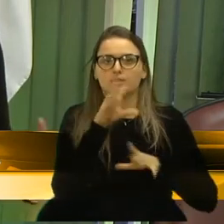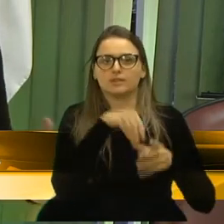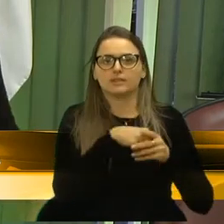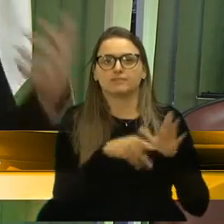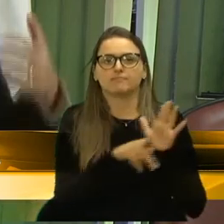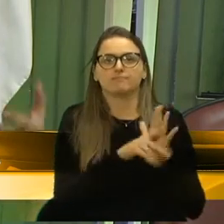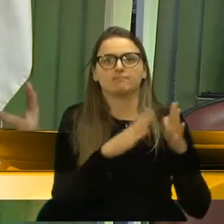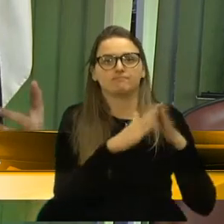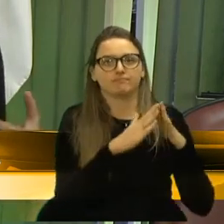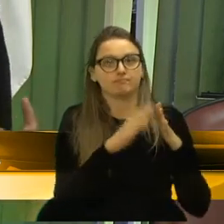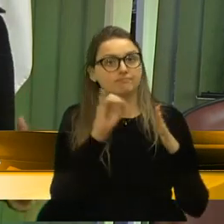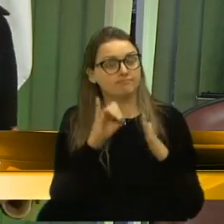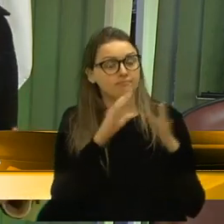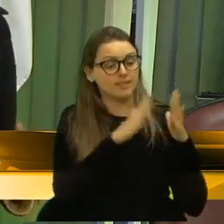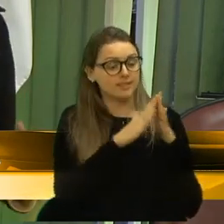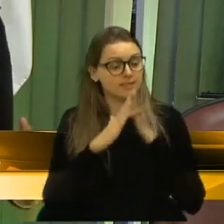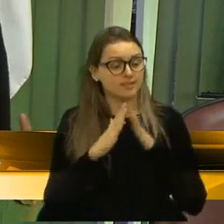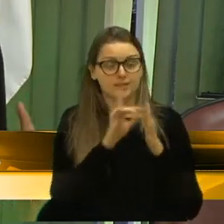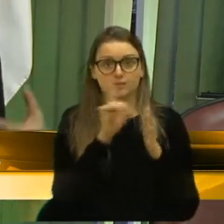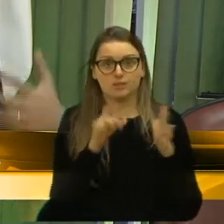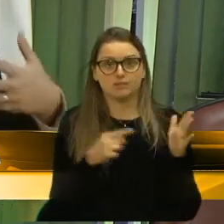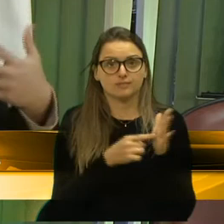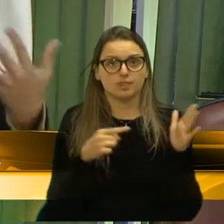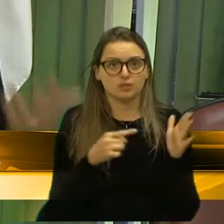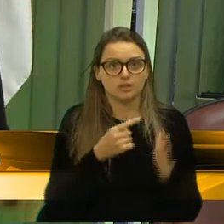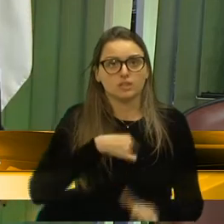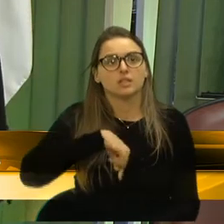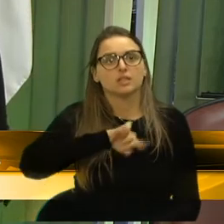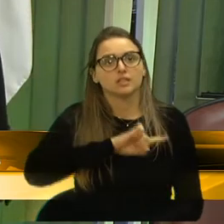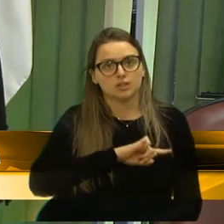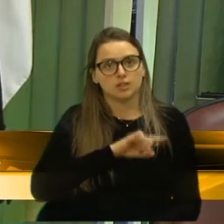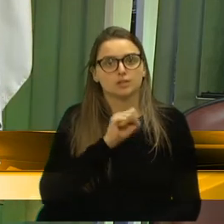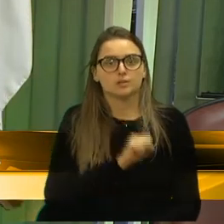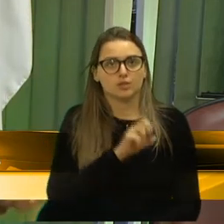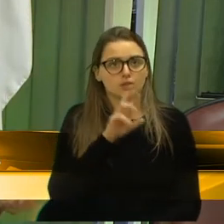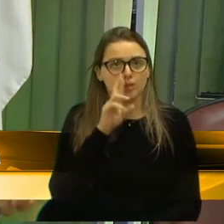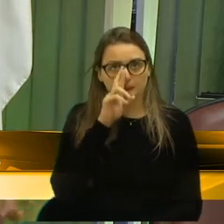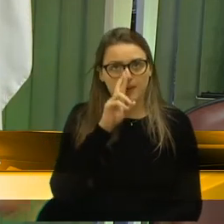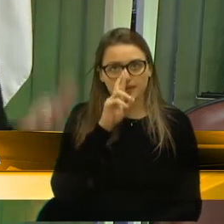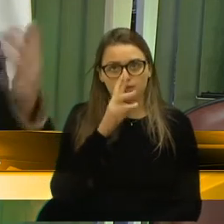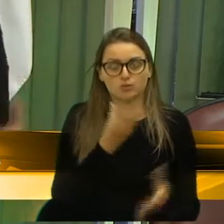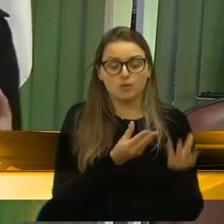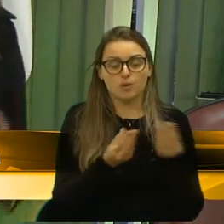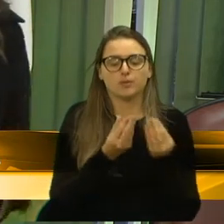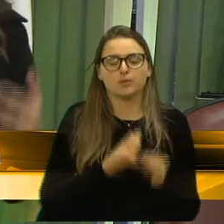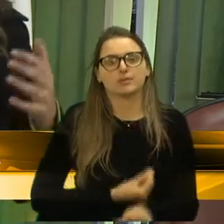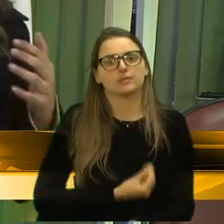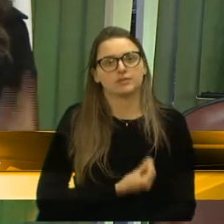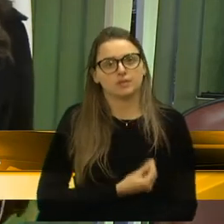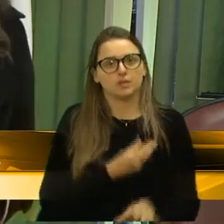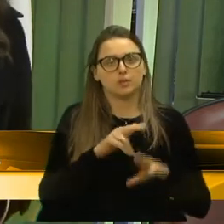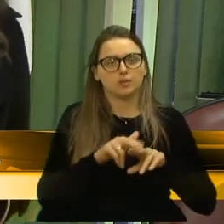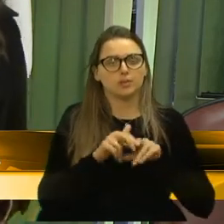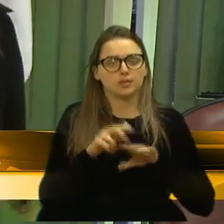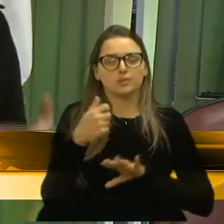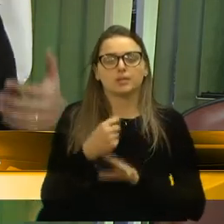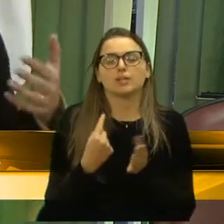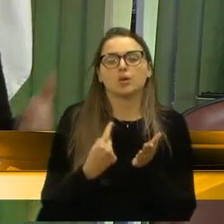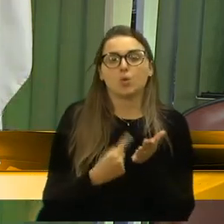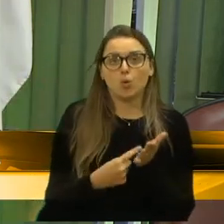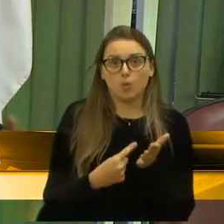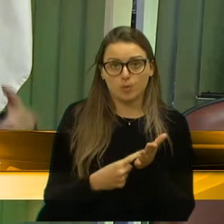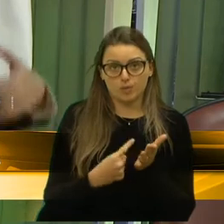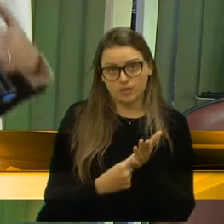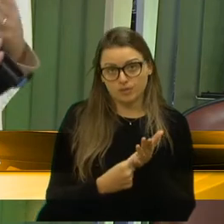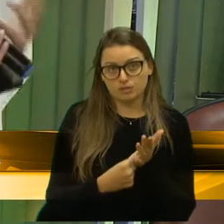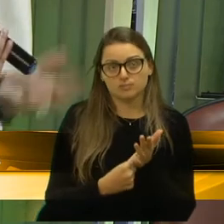E, se os vizinhos não denunciarem, a gente pode estar colocando em risco aí muitas vidas. Então, é necessário que a gente se comprometa com